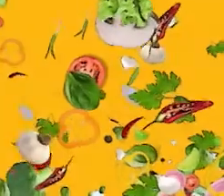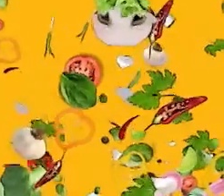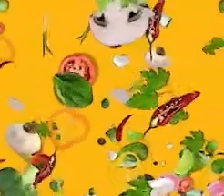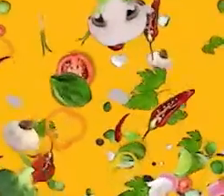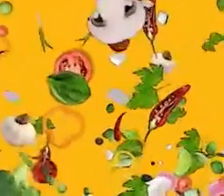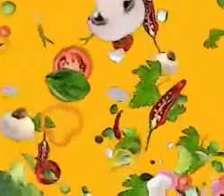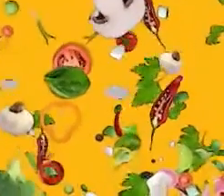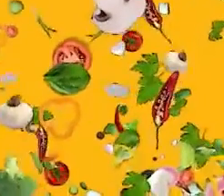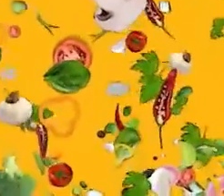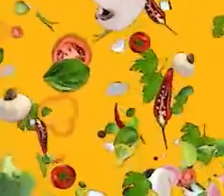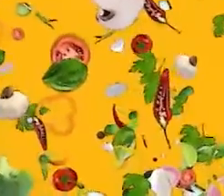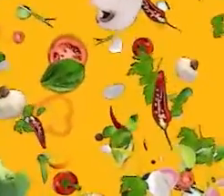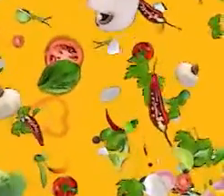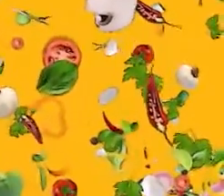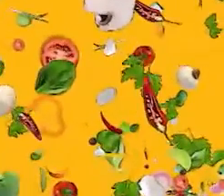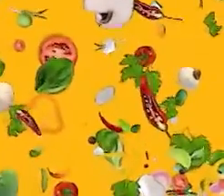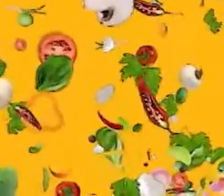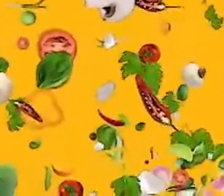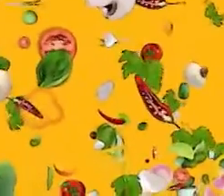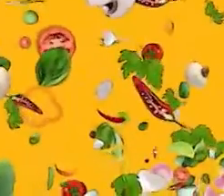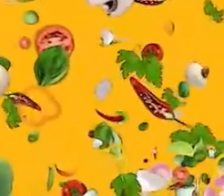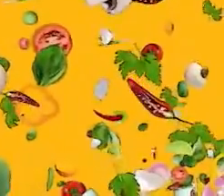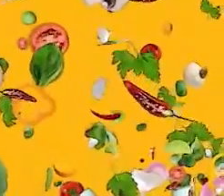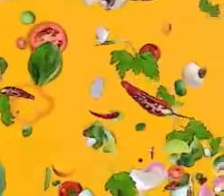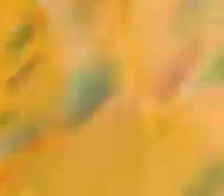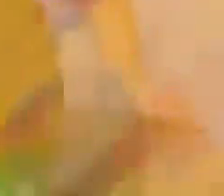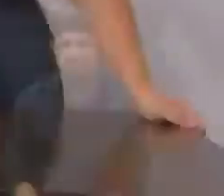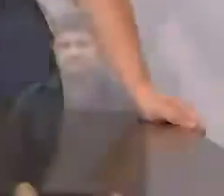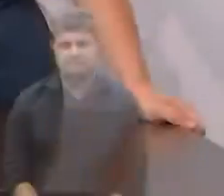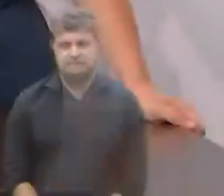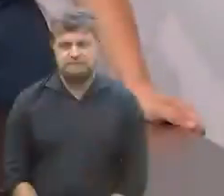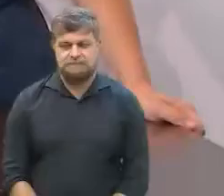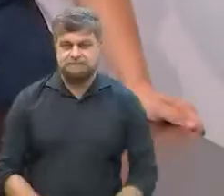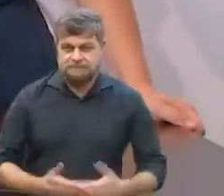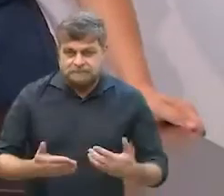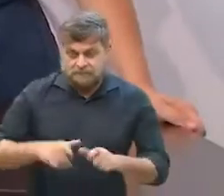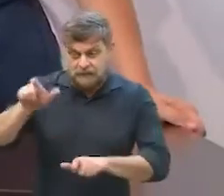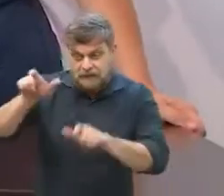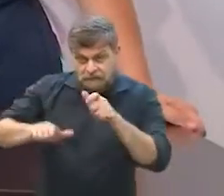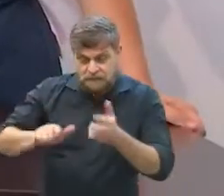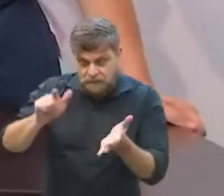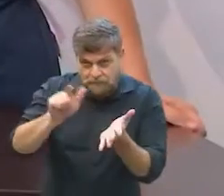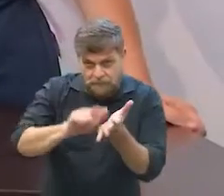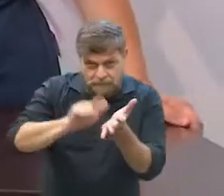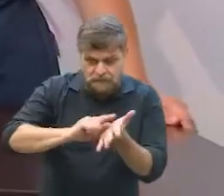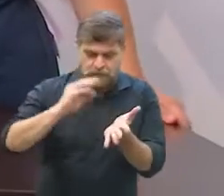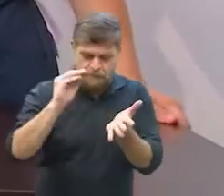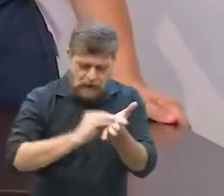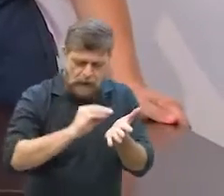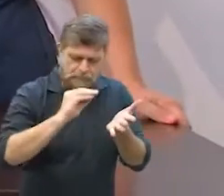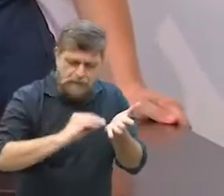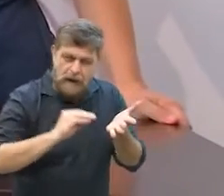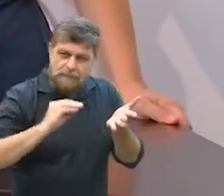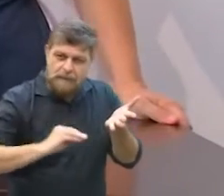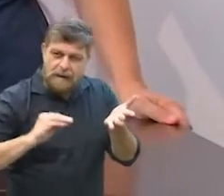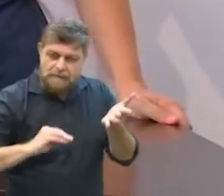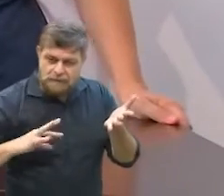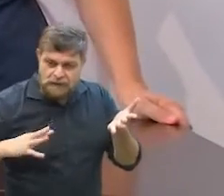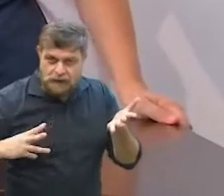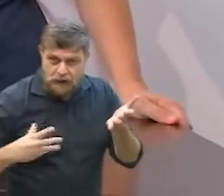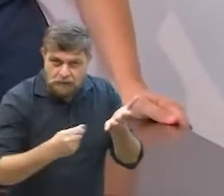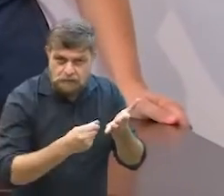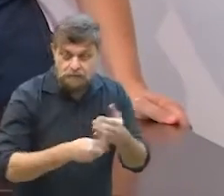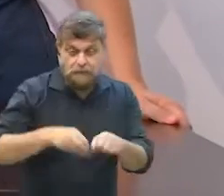pode abusar na criatividade o pessoal já anotou tudo direitinho e aí vamos